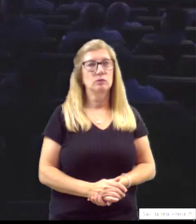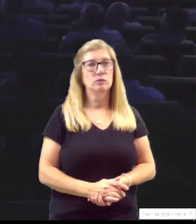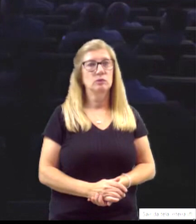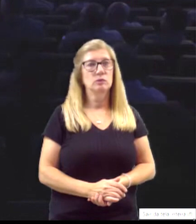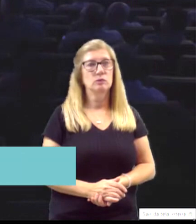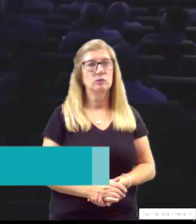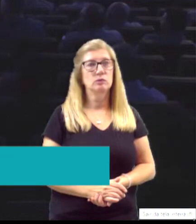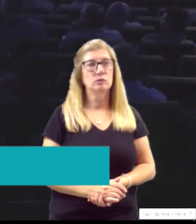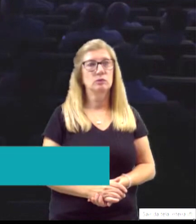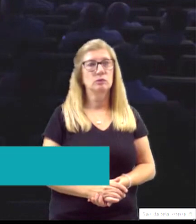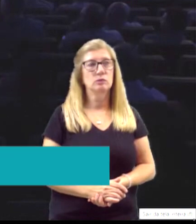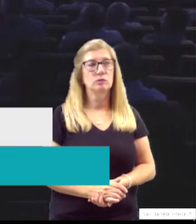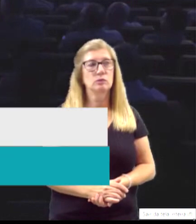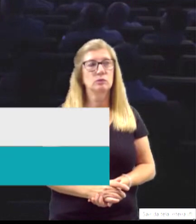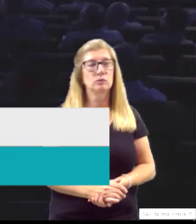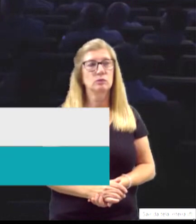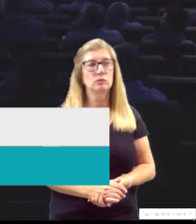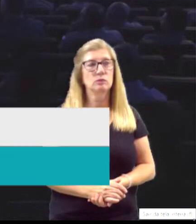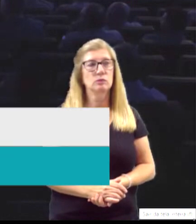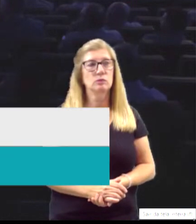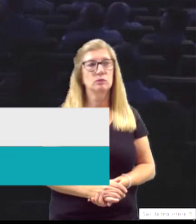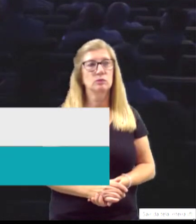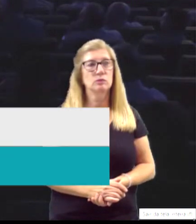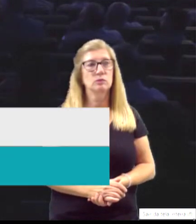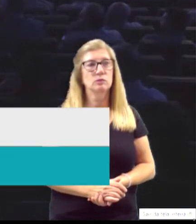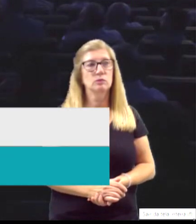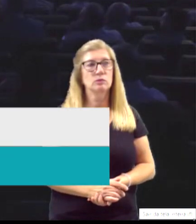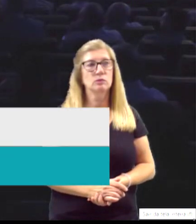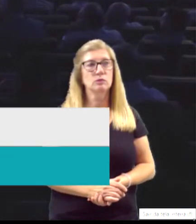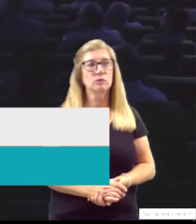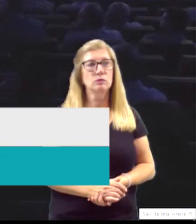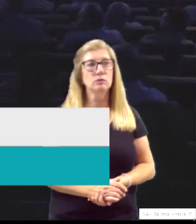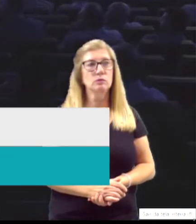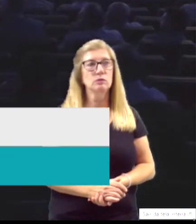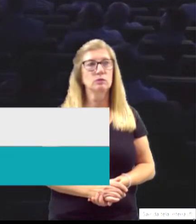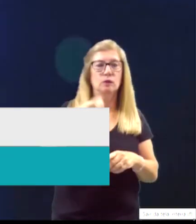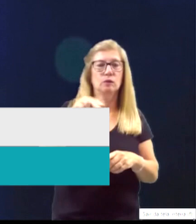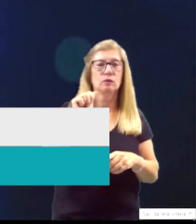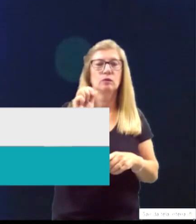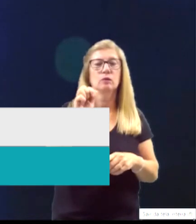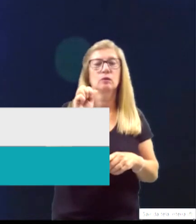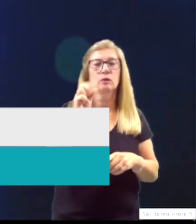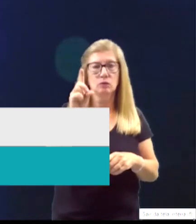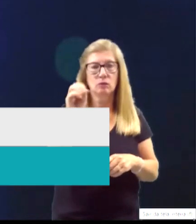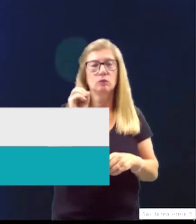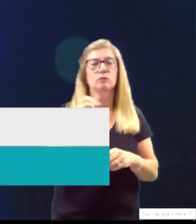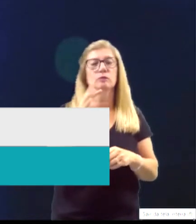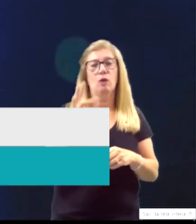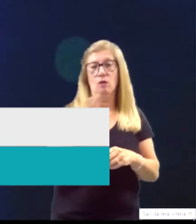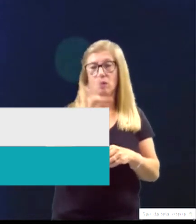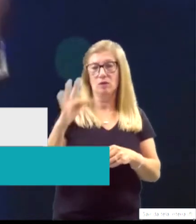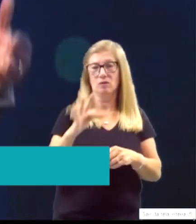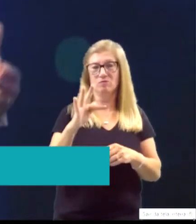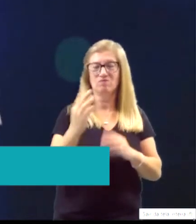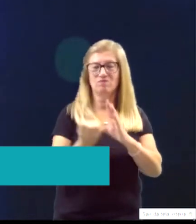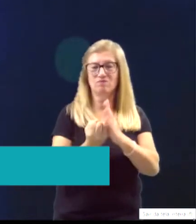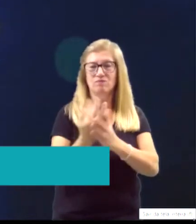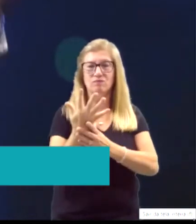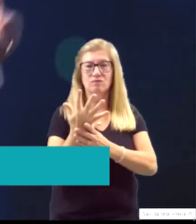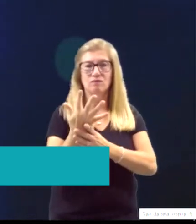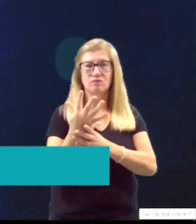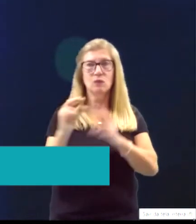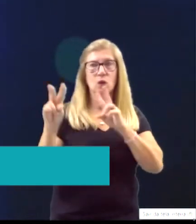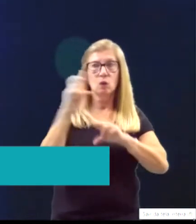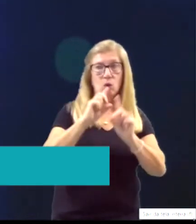O presidente da Câmara dos Deputados, Arthur Lira, em palestra sobre as perspectivas do Poder Legislativo para 2022 no